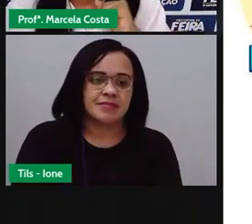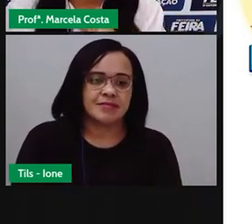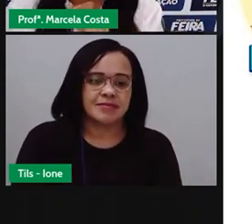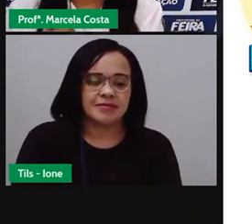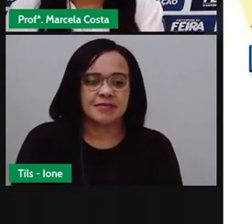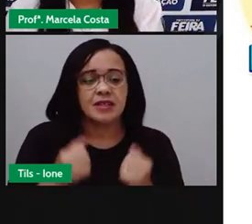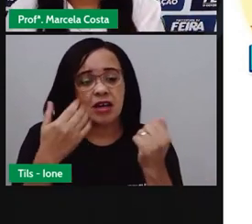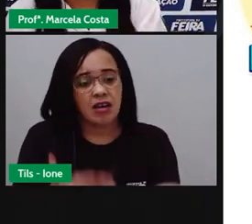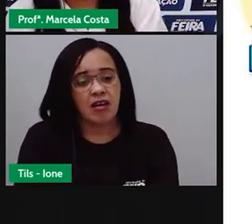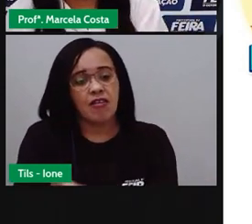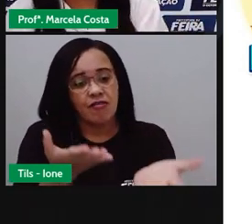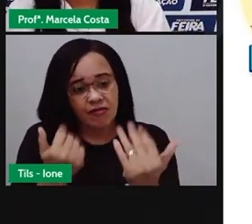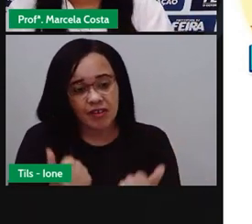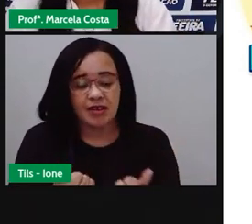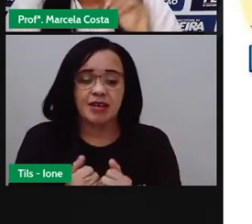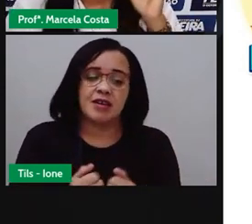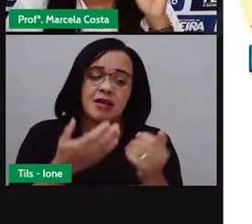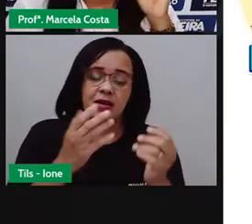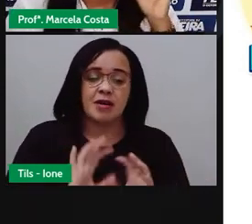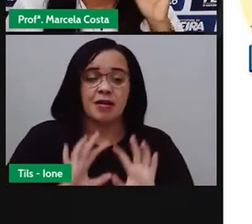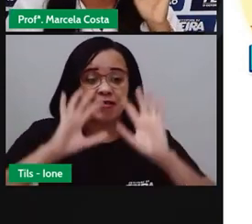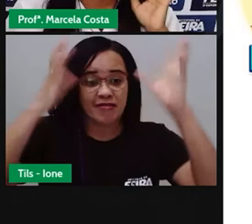a minha festa junina.